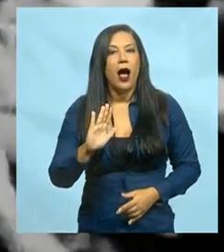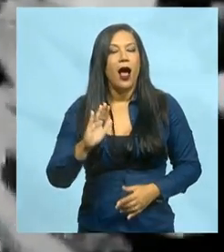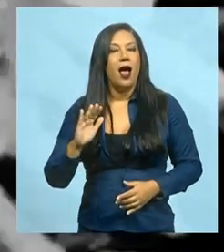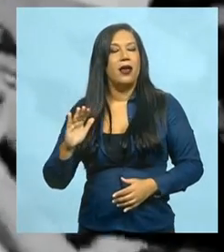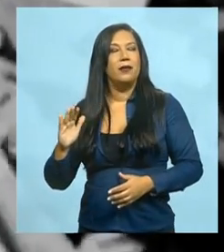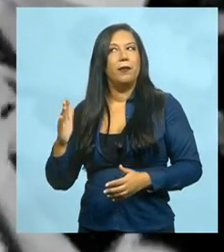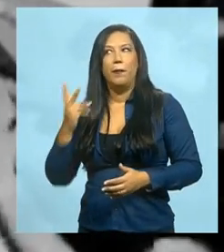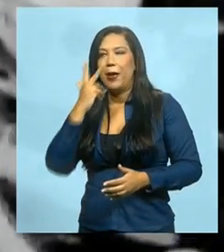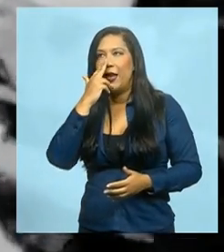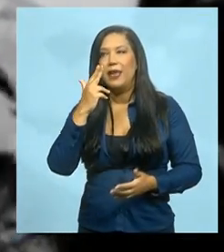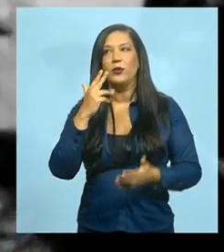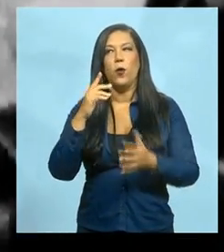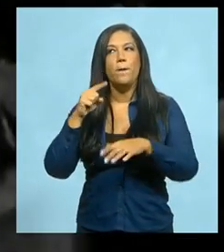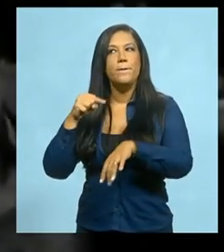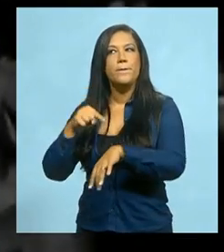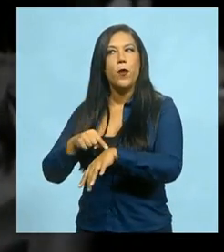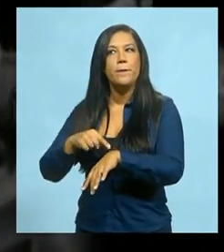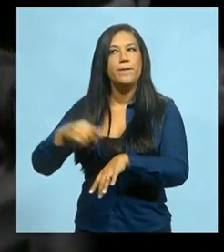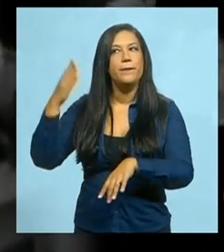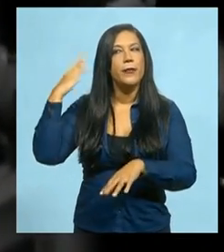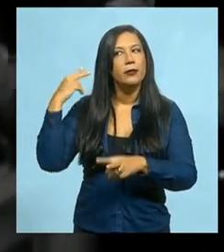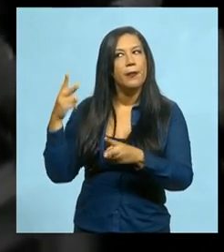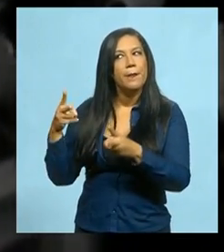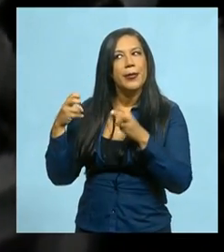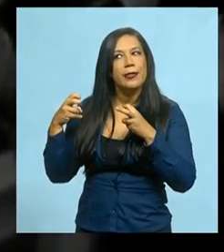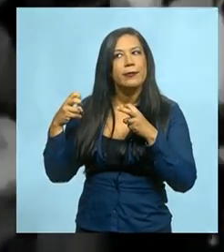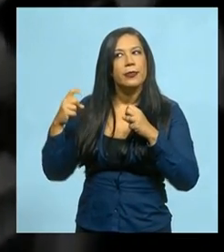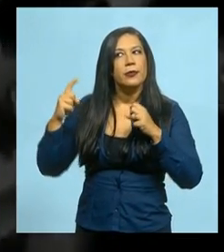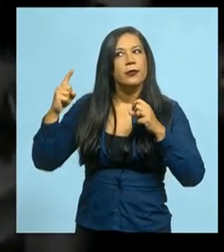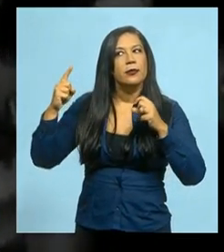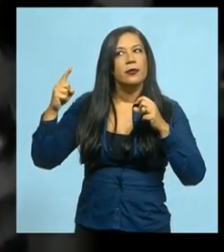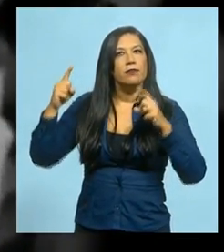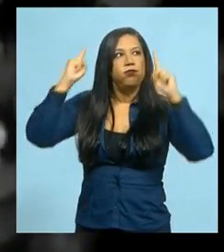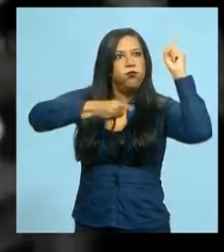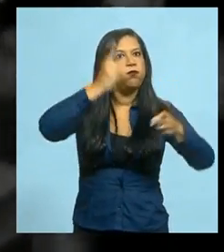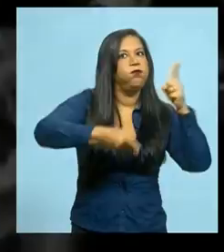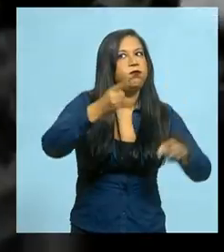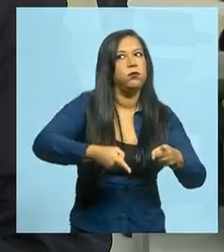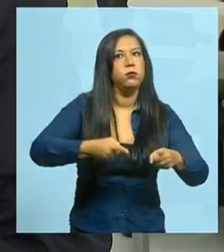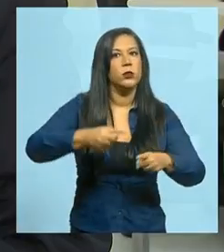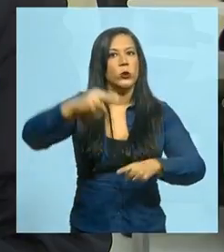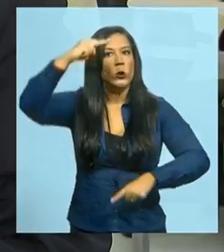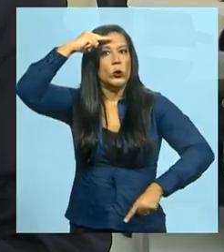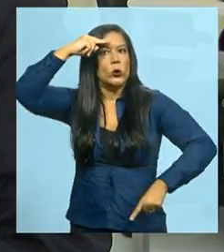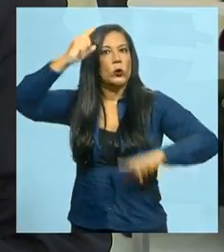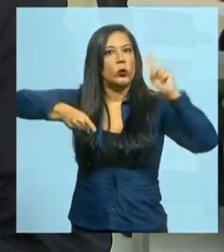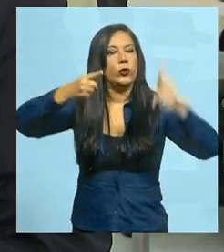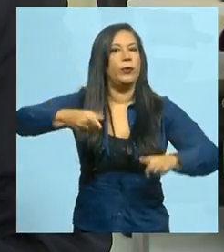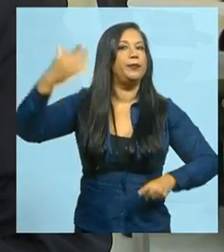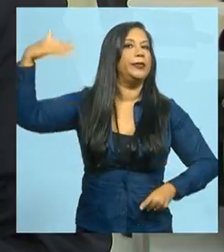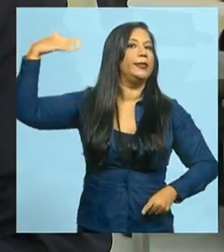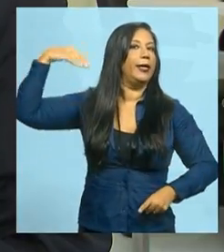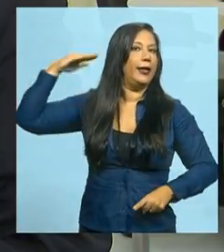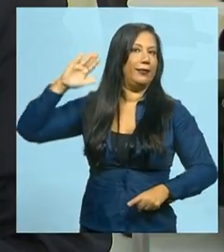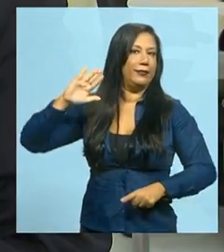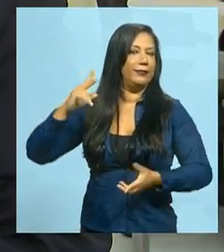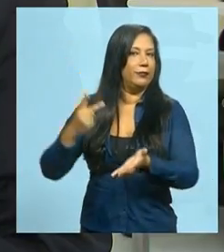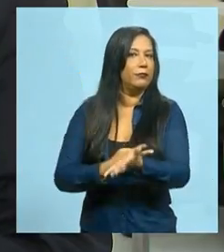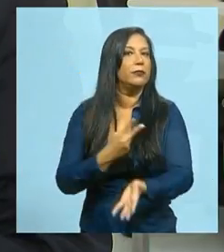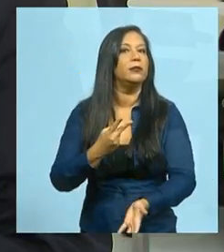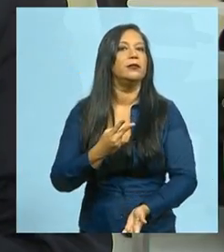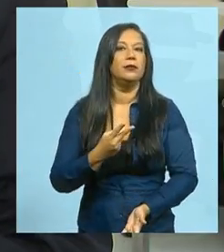momento de percepção da gravidade da situação